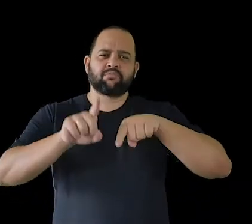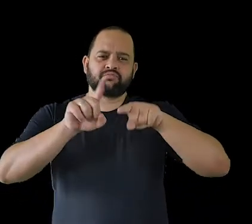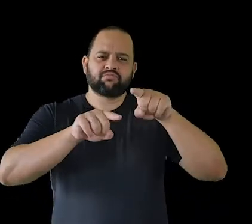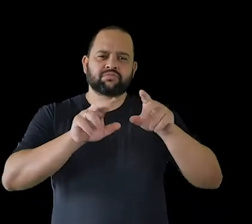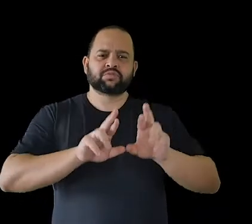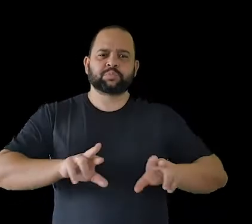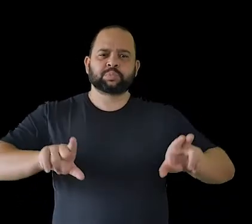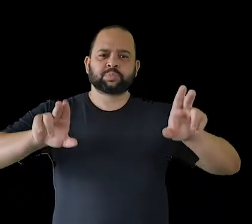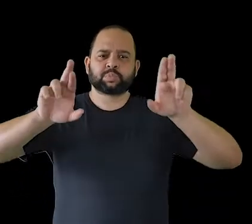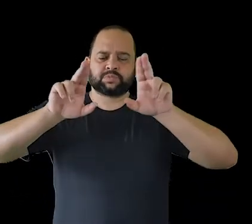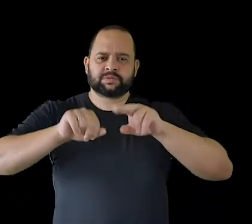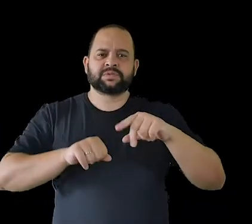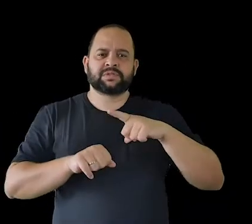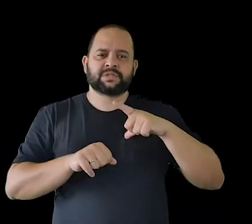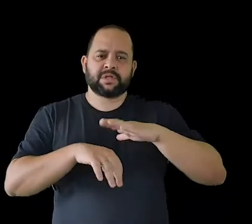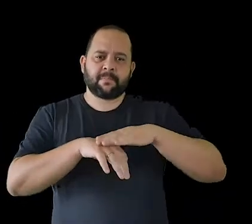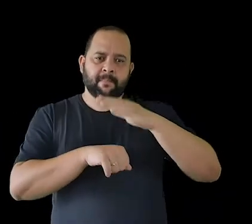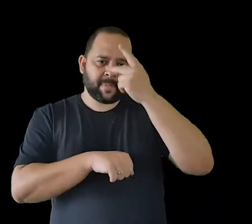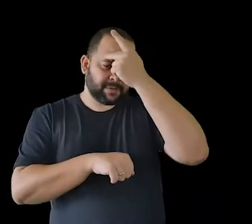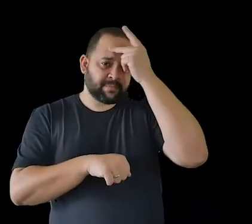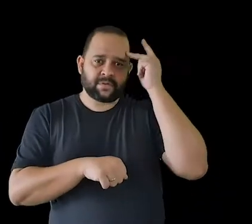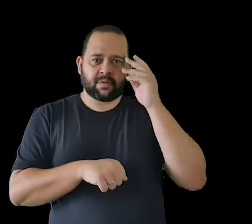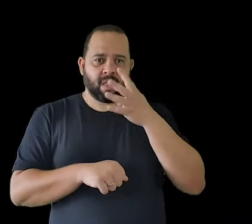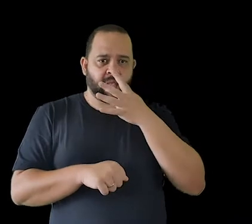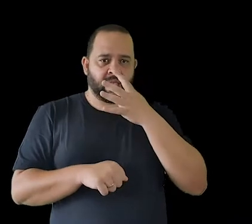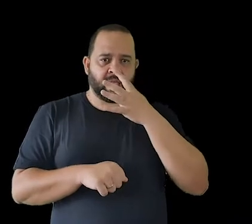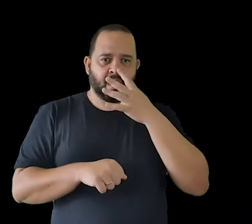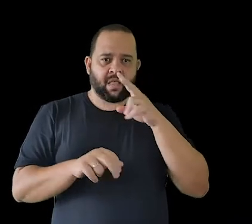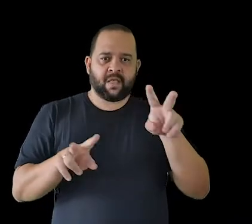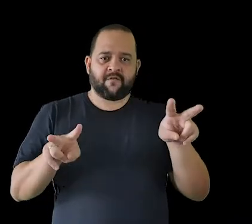programas e poder levar isso para o maior número de pessoas.